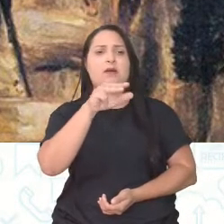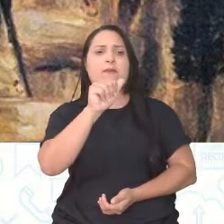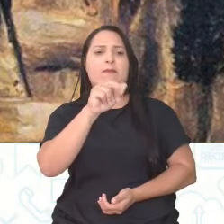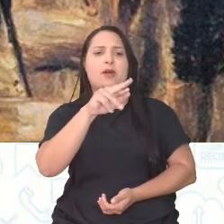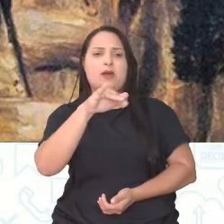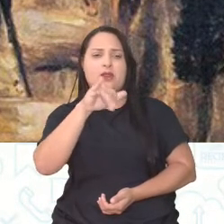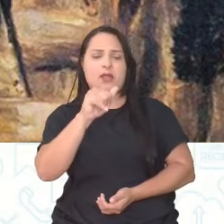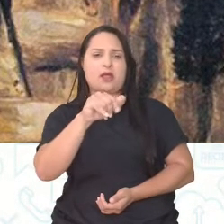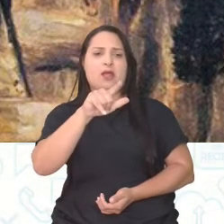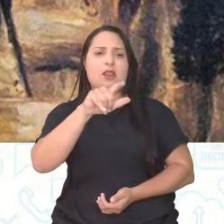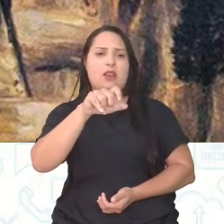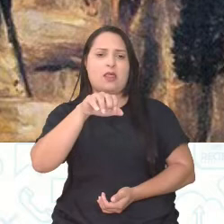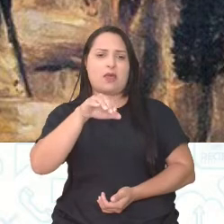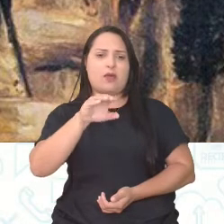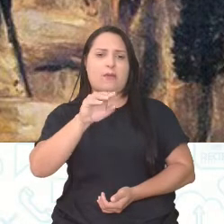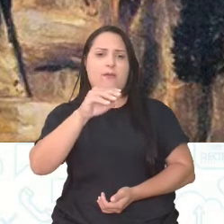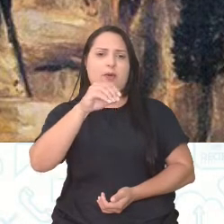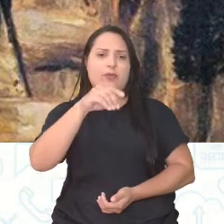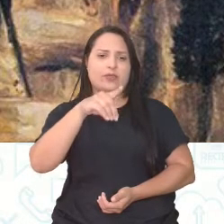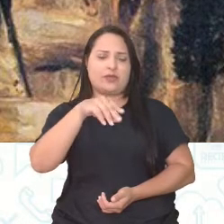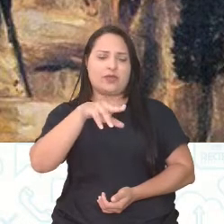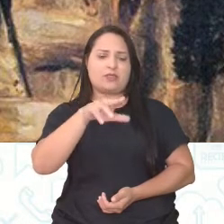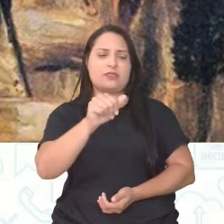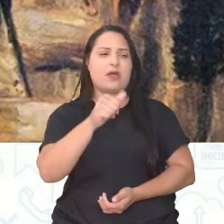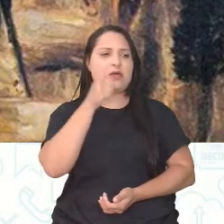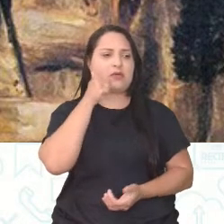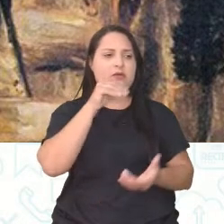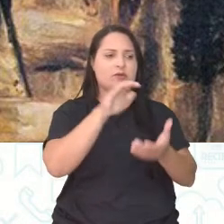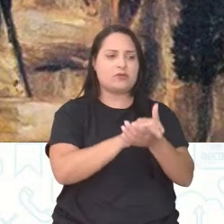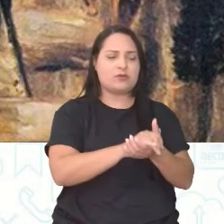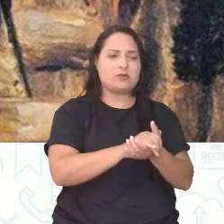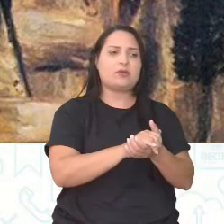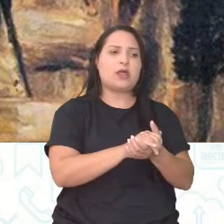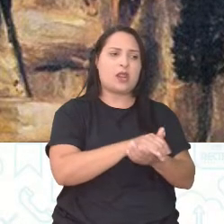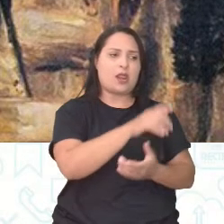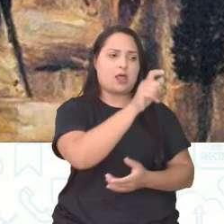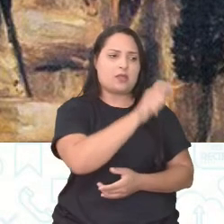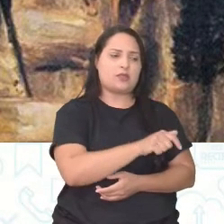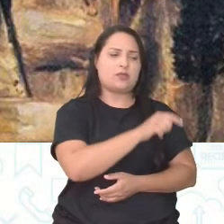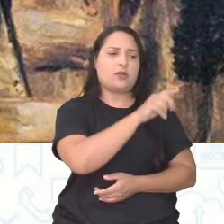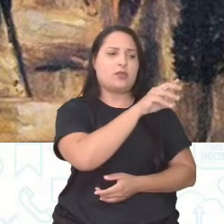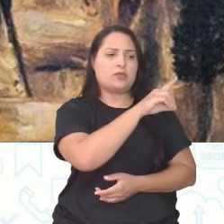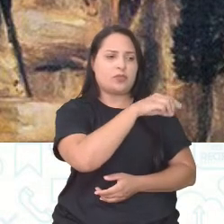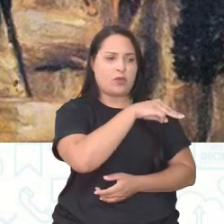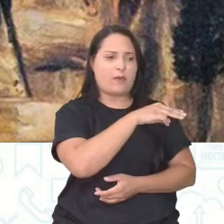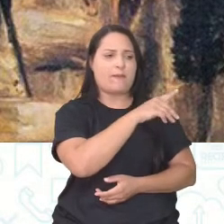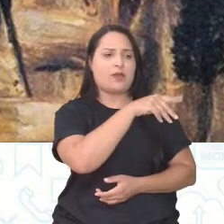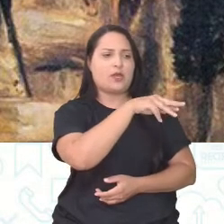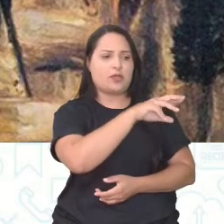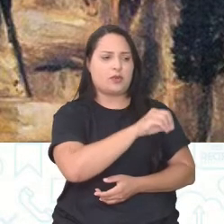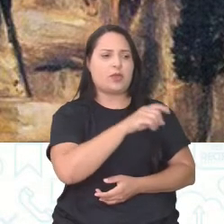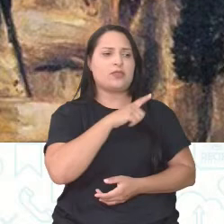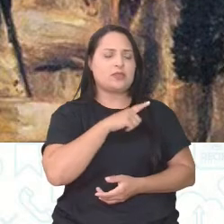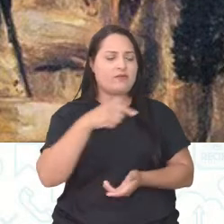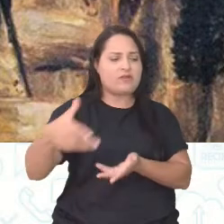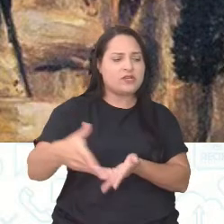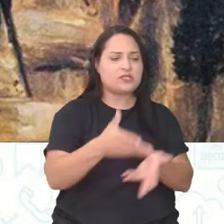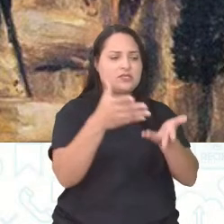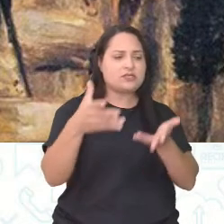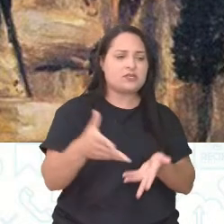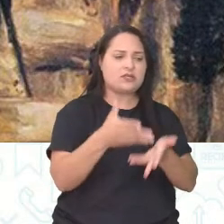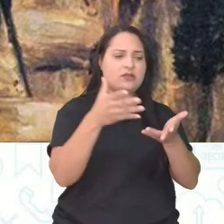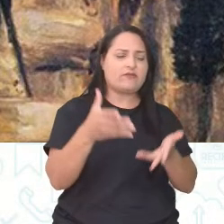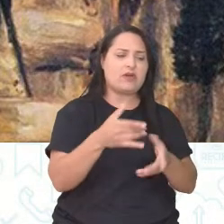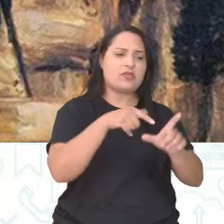Sua esposa lá, Dom Pedro, foi uma das incentivadoras dos planos de Independência levada adiante pelo